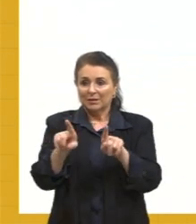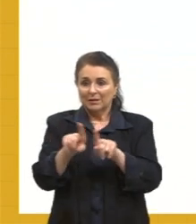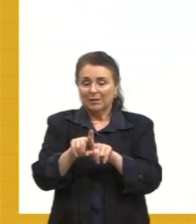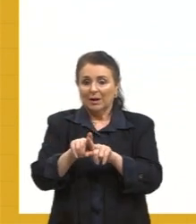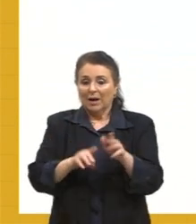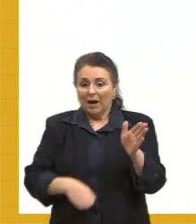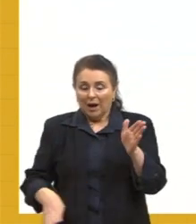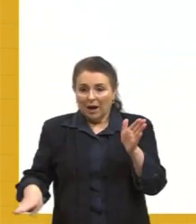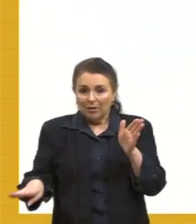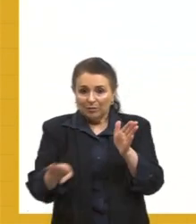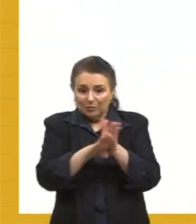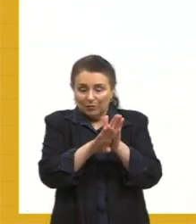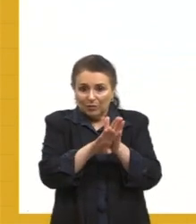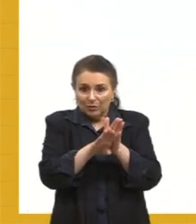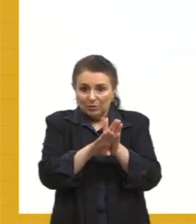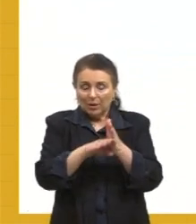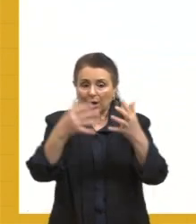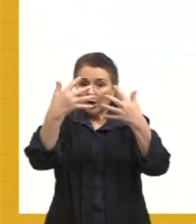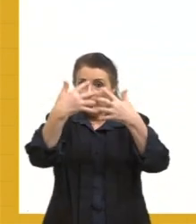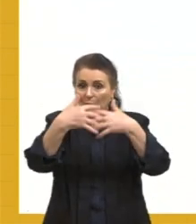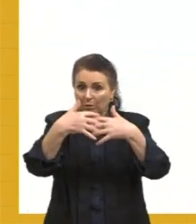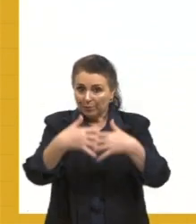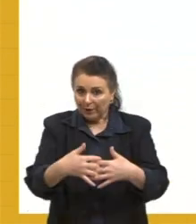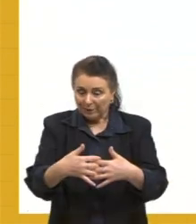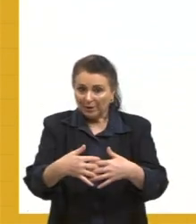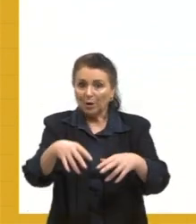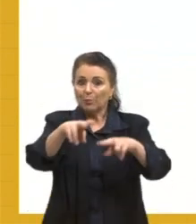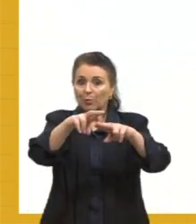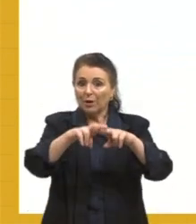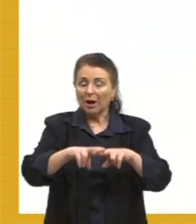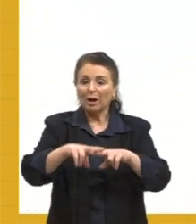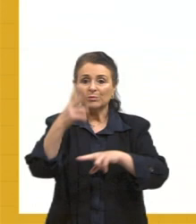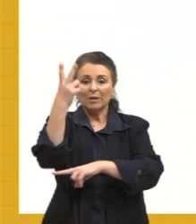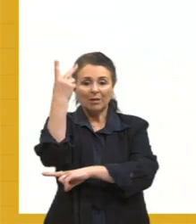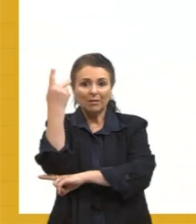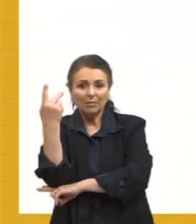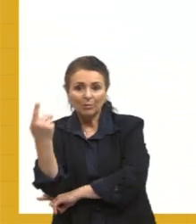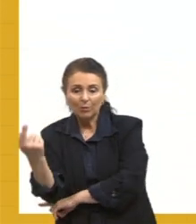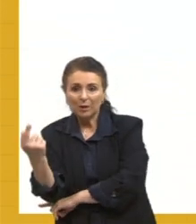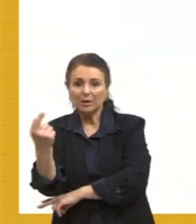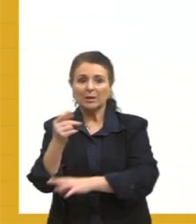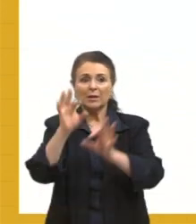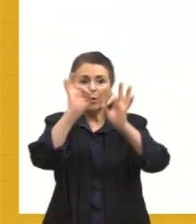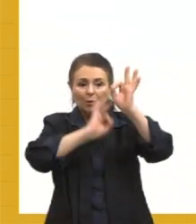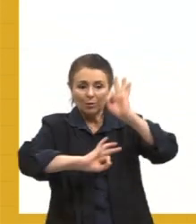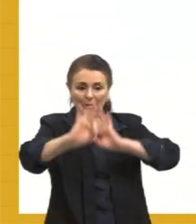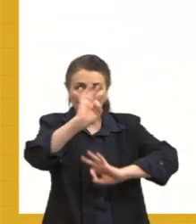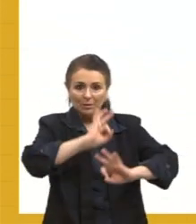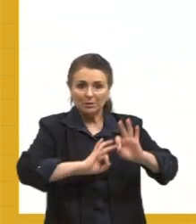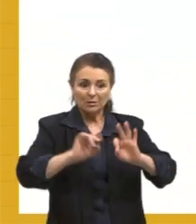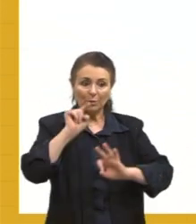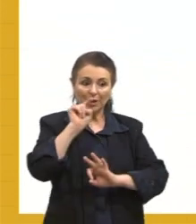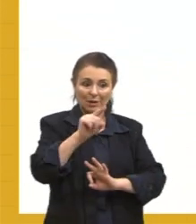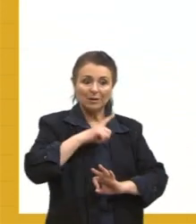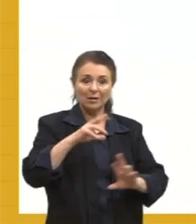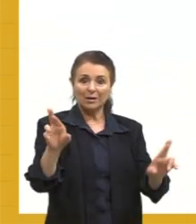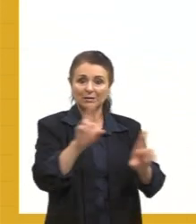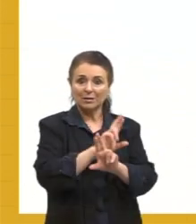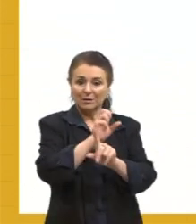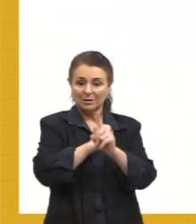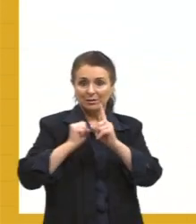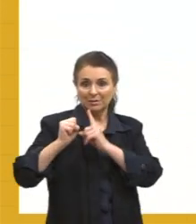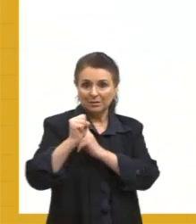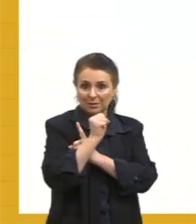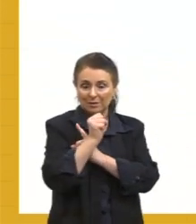fronteira efetivamente é complexa pela natureza de sua formação e pelo modo como se estabelecem ali as relações sociais das